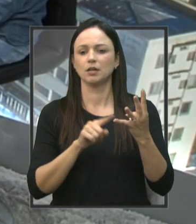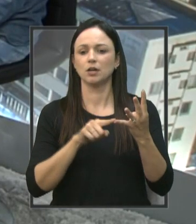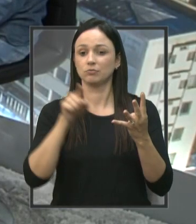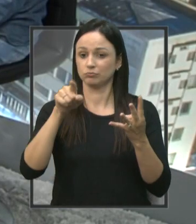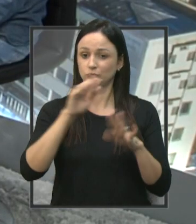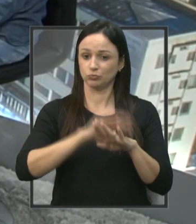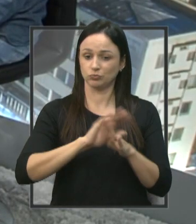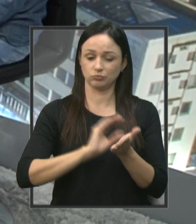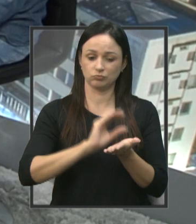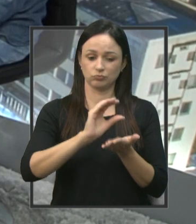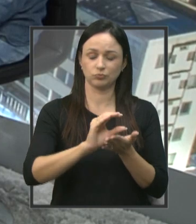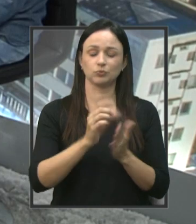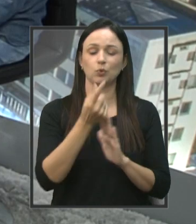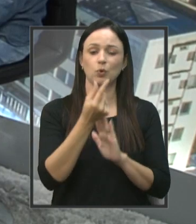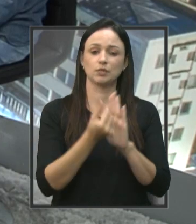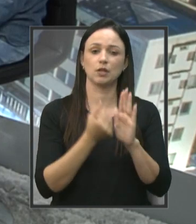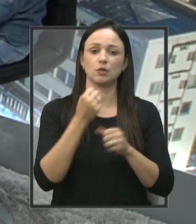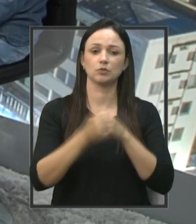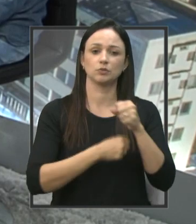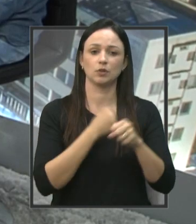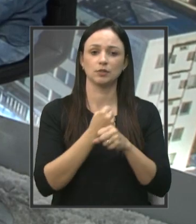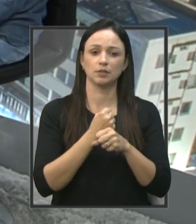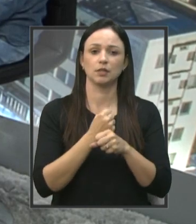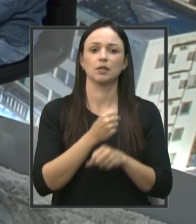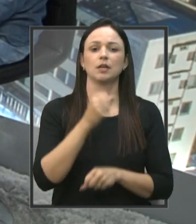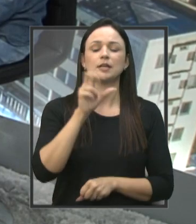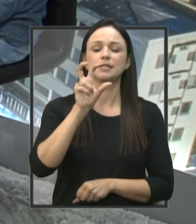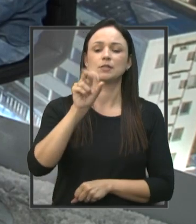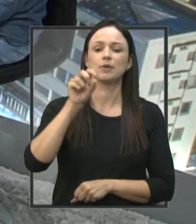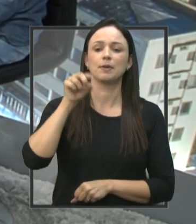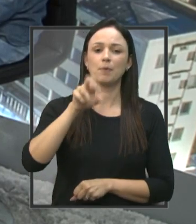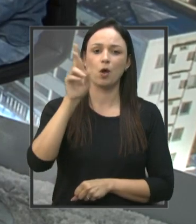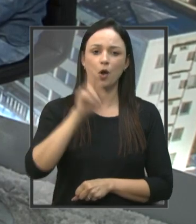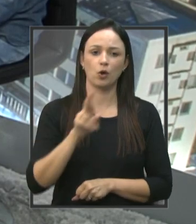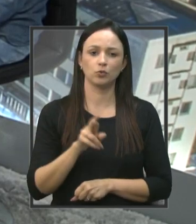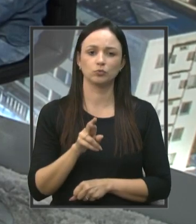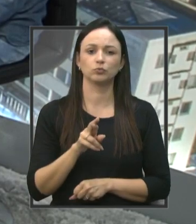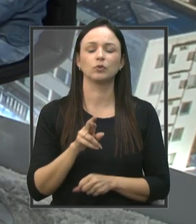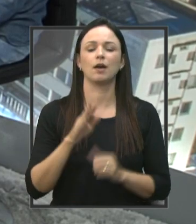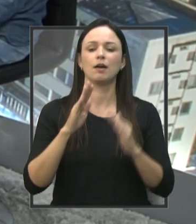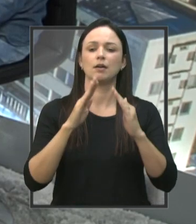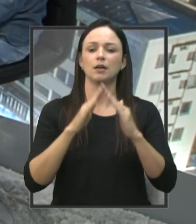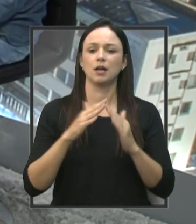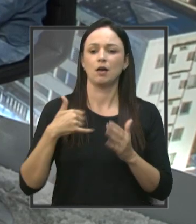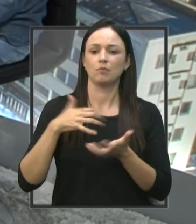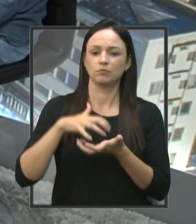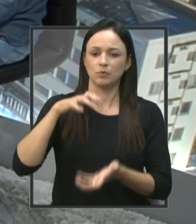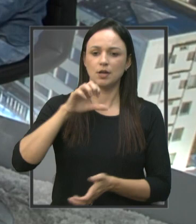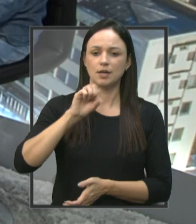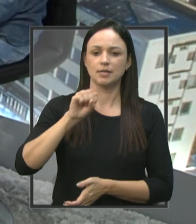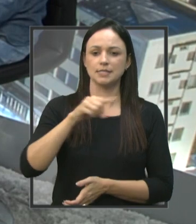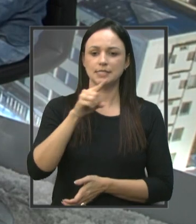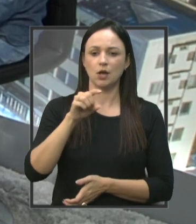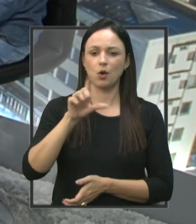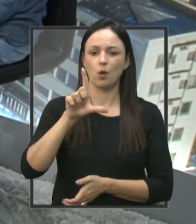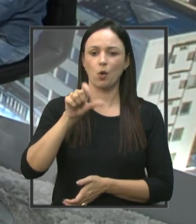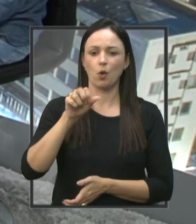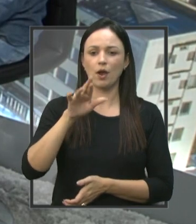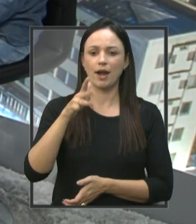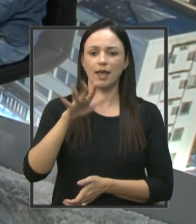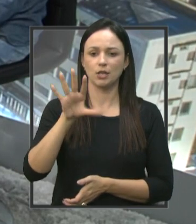pelo senhor ao orçamento de 2023, o valor de 50 mil reais para o abrigo São Lourenço, para a aquisição de equipamentos de